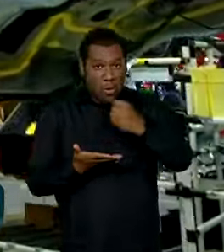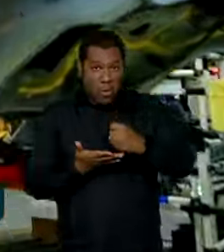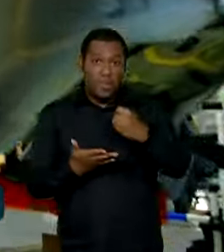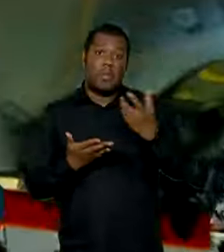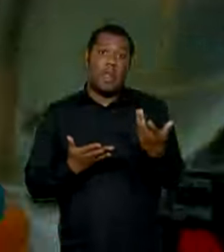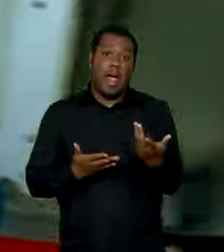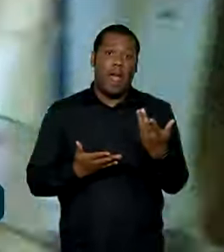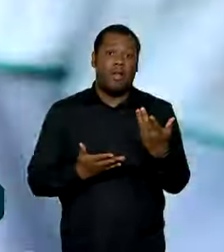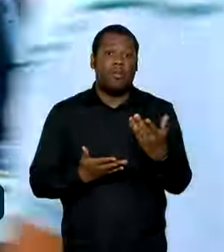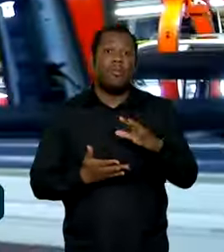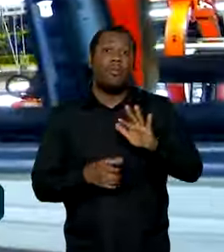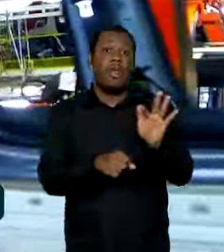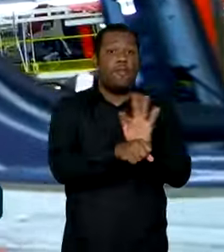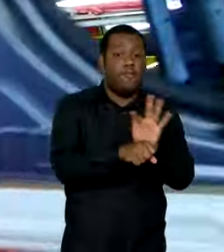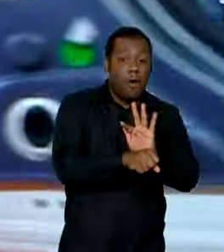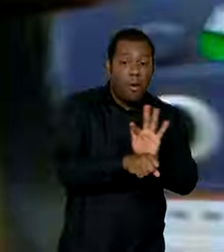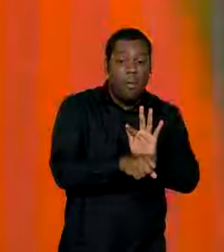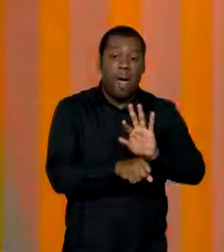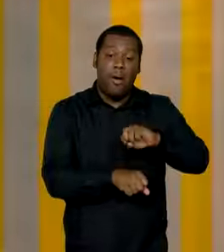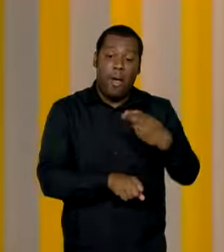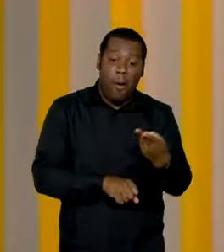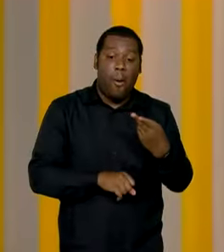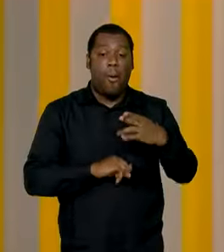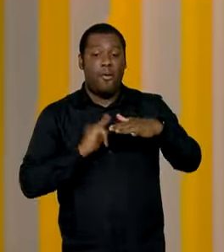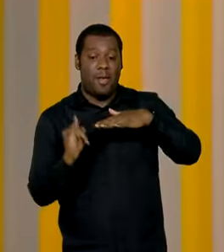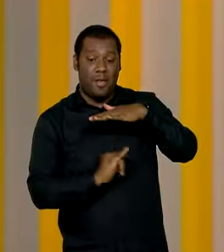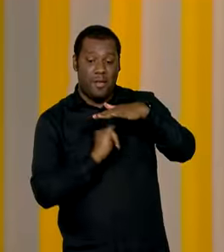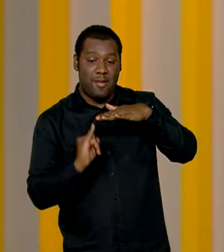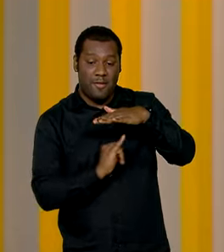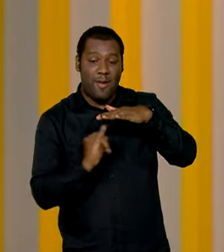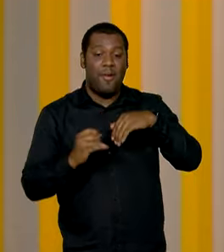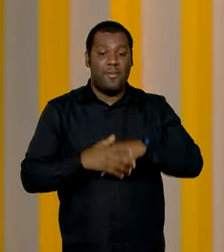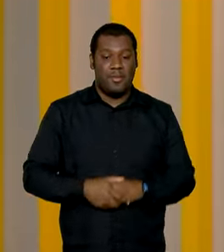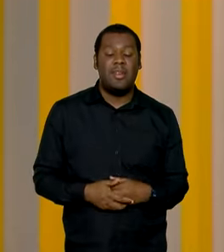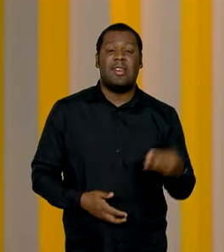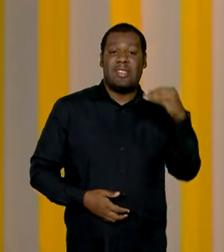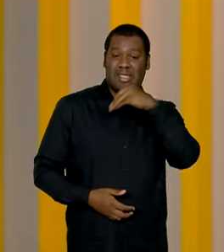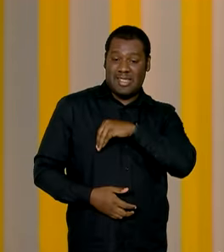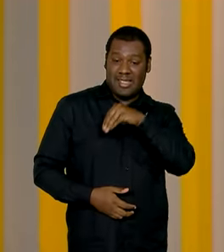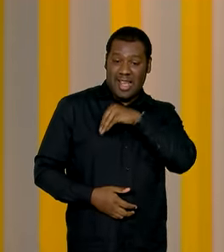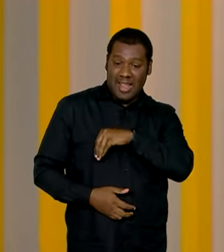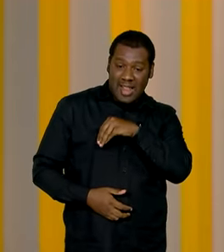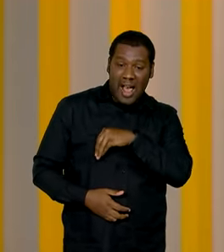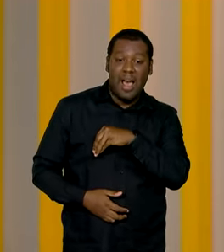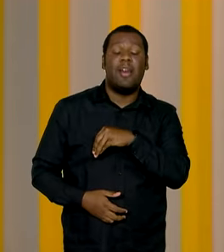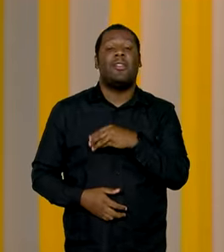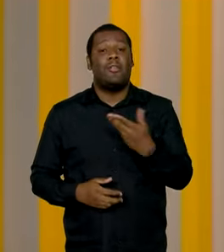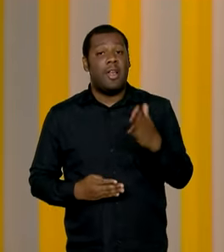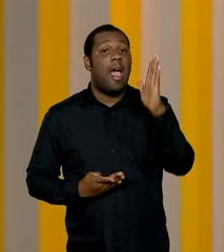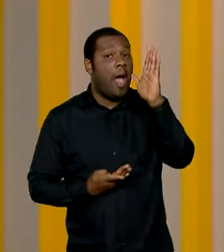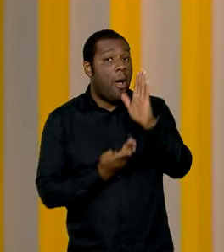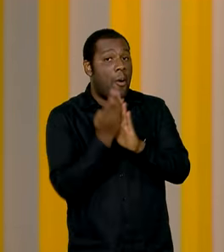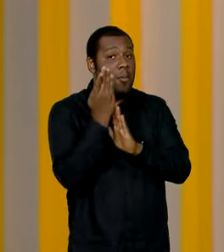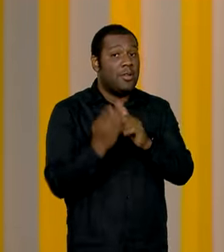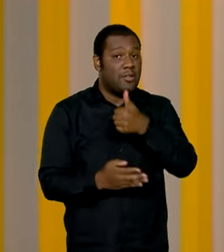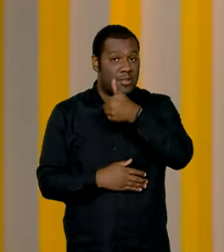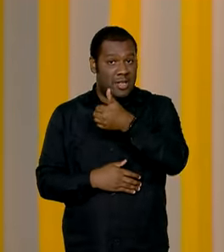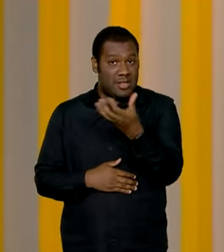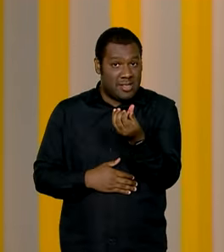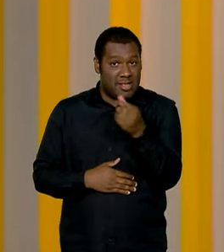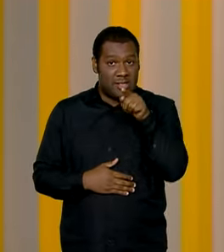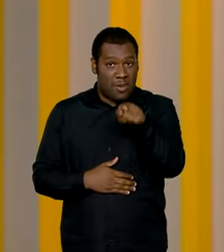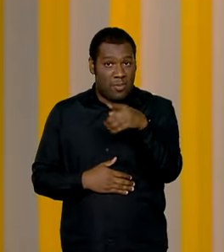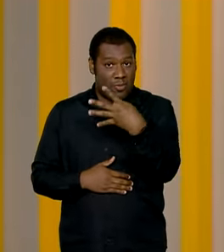autônomos e informais. Já a renda domiciliar per capita subiu 16,4